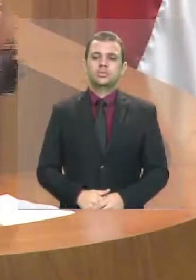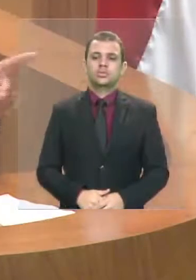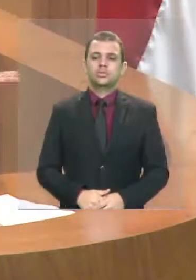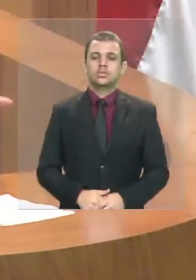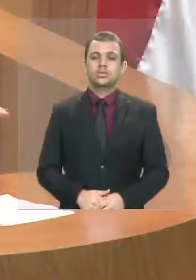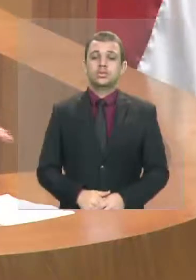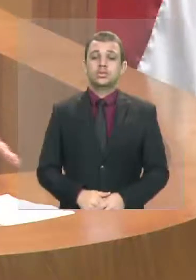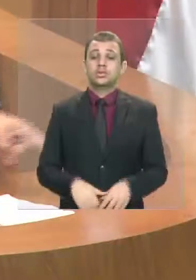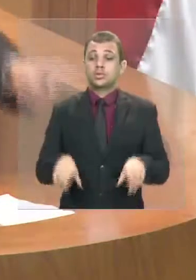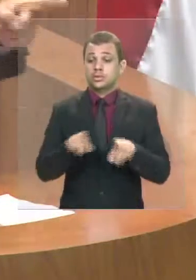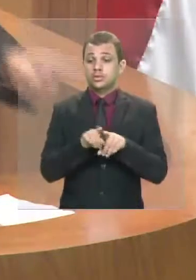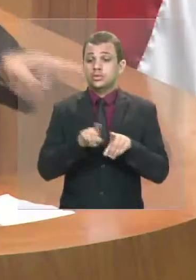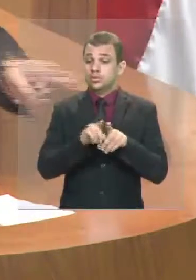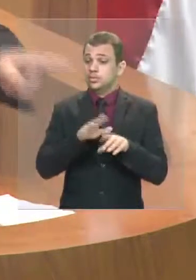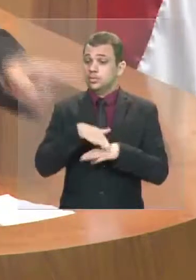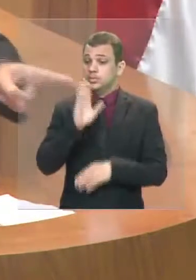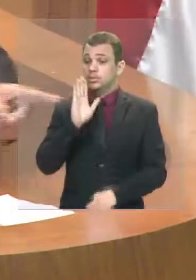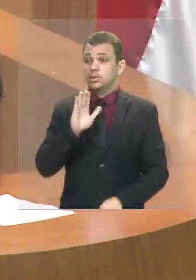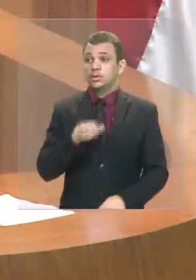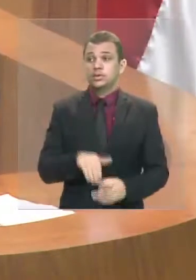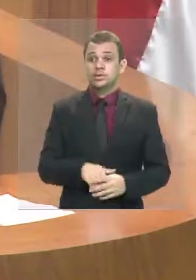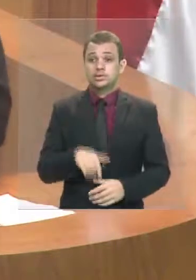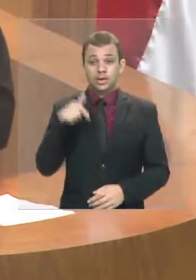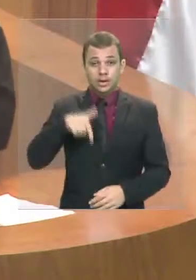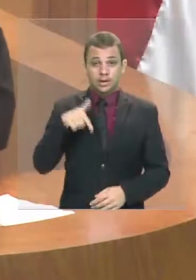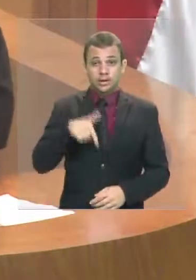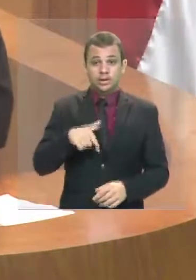E mais, já nessa legislatura,